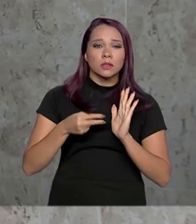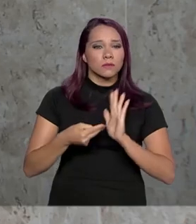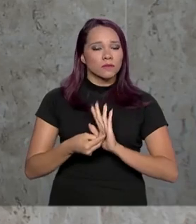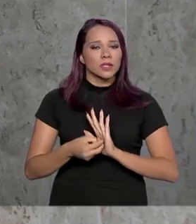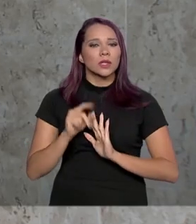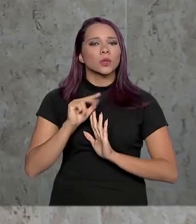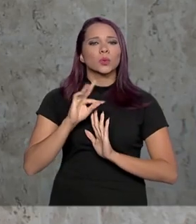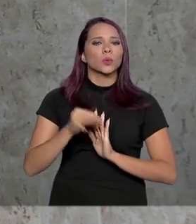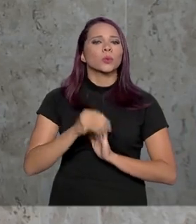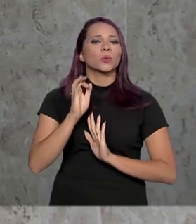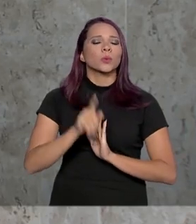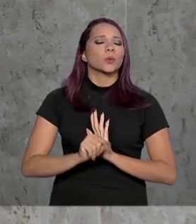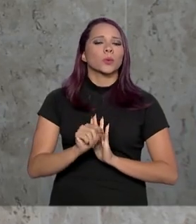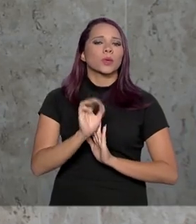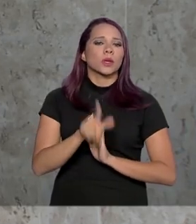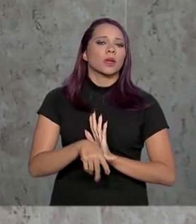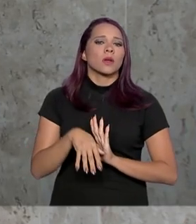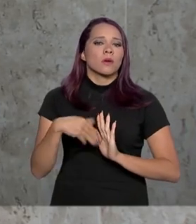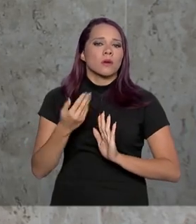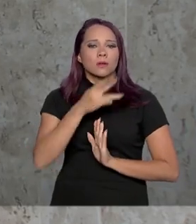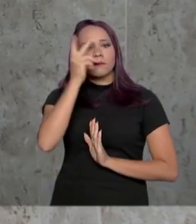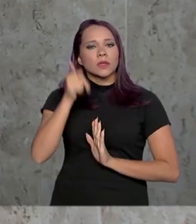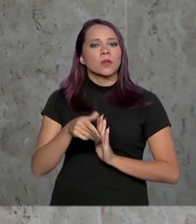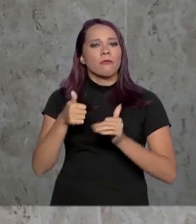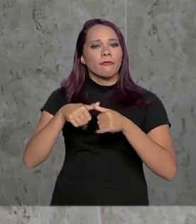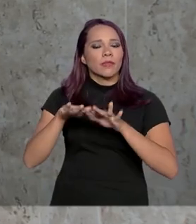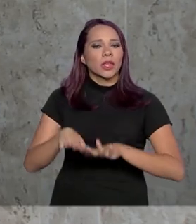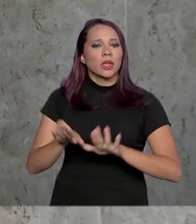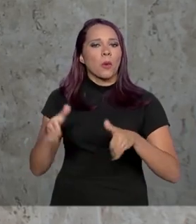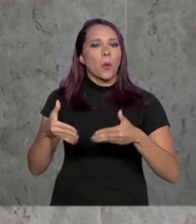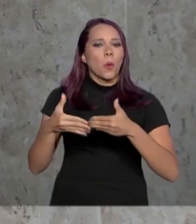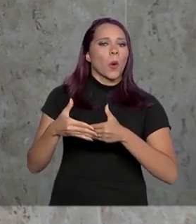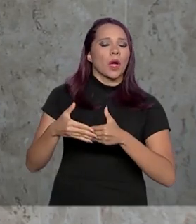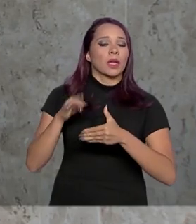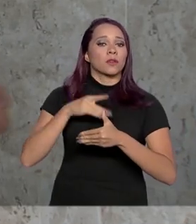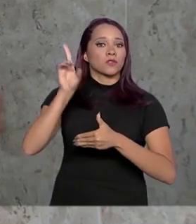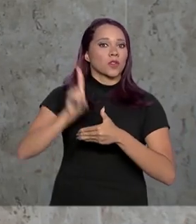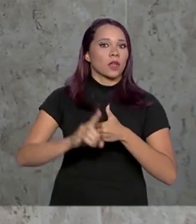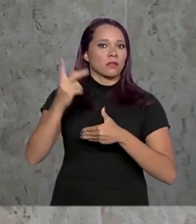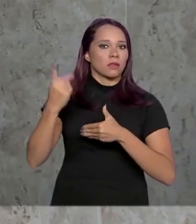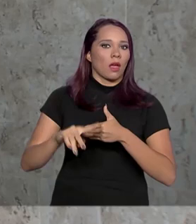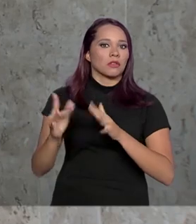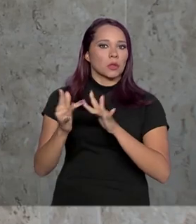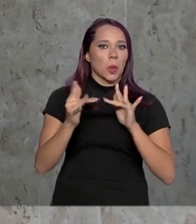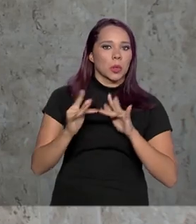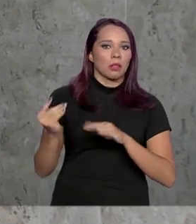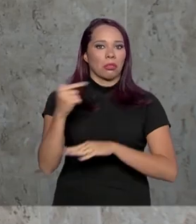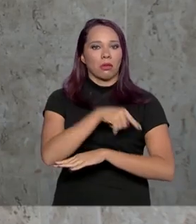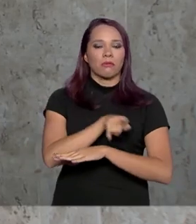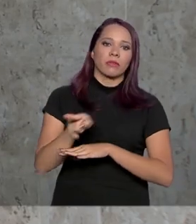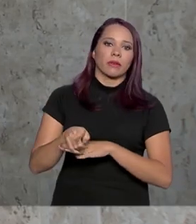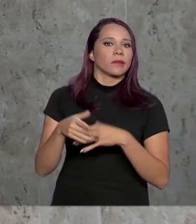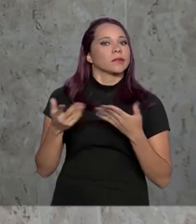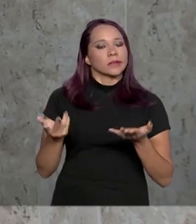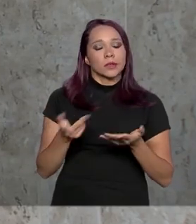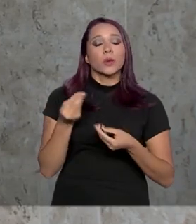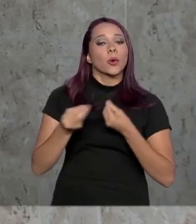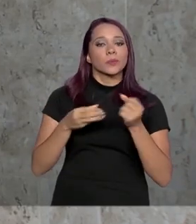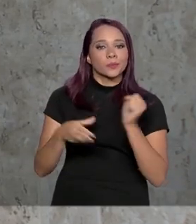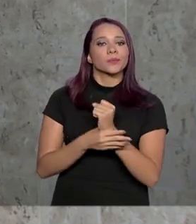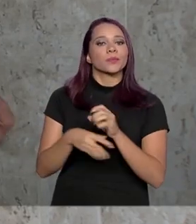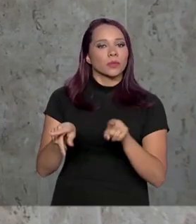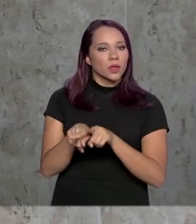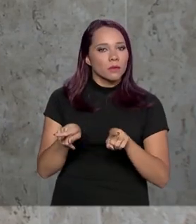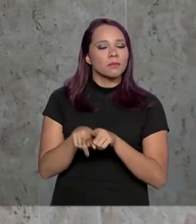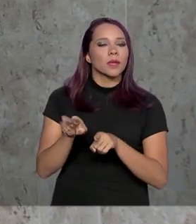quando você deixa a pessoa em quarentena, que você tira um direito básico, que é o direito de ir e vir, como é que você garante também,